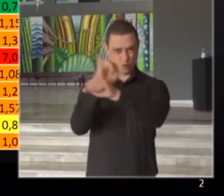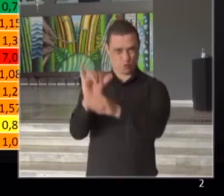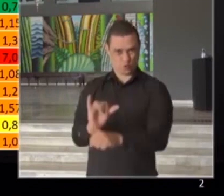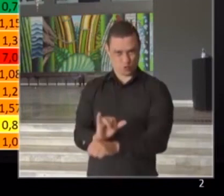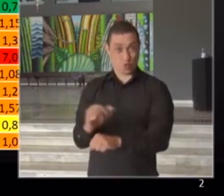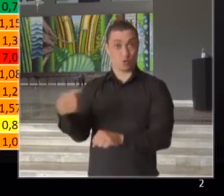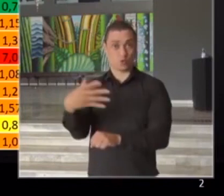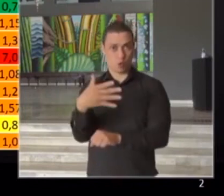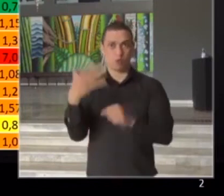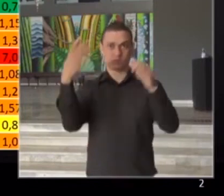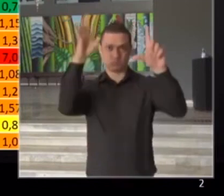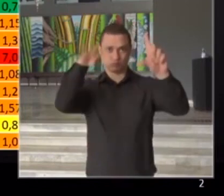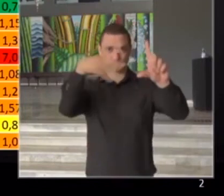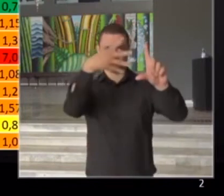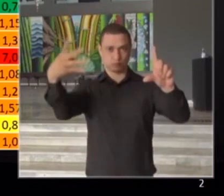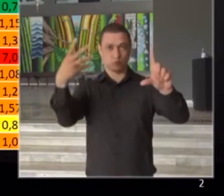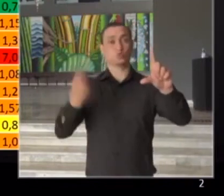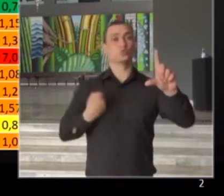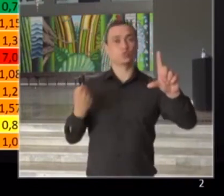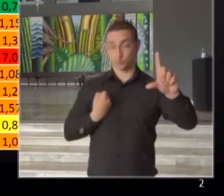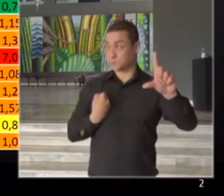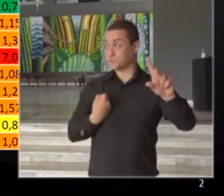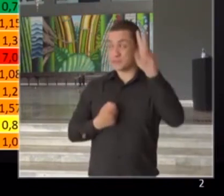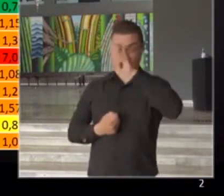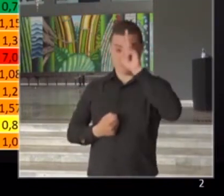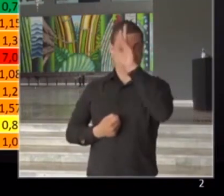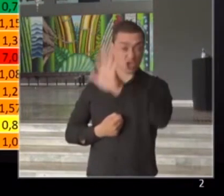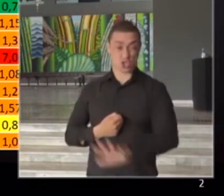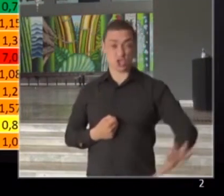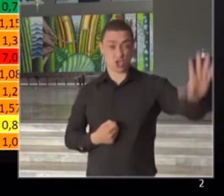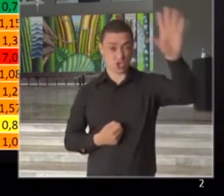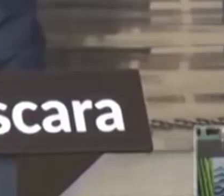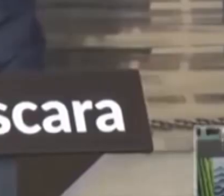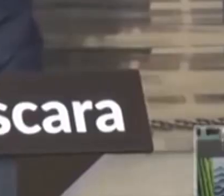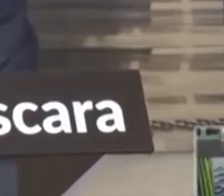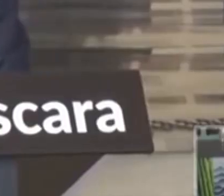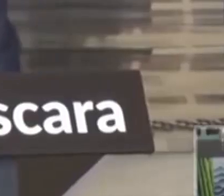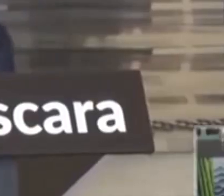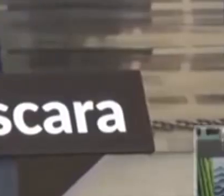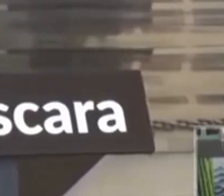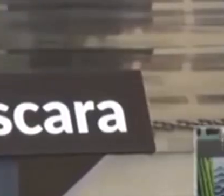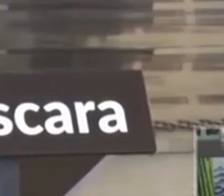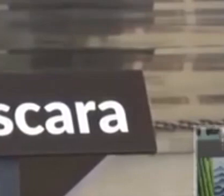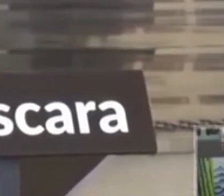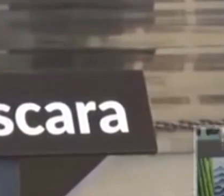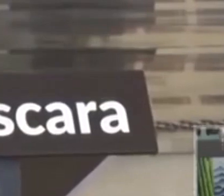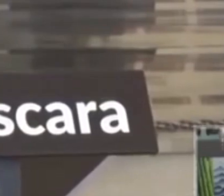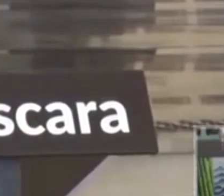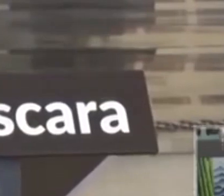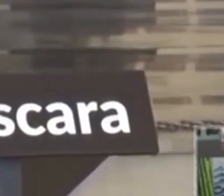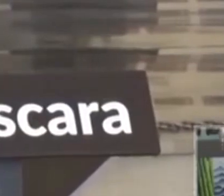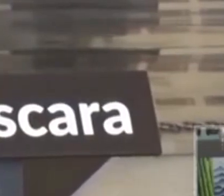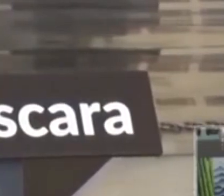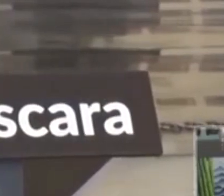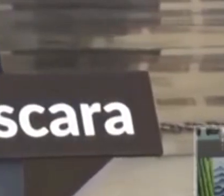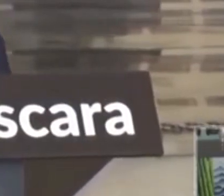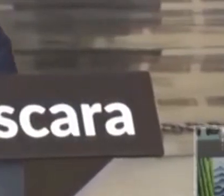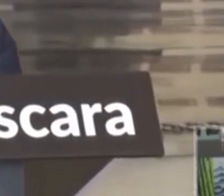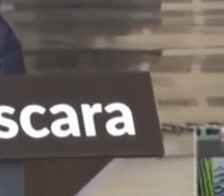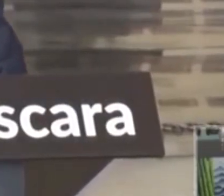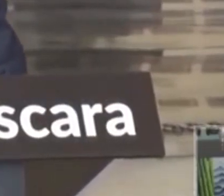estabilizaram ou diminuíram o número de internações. 38% dos